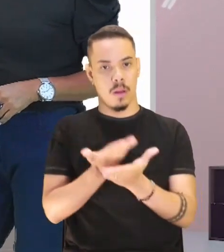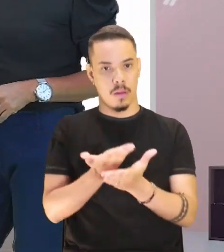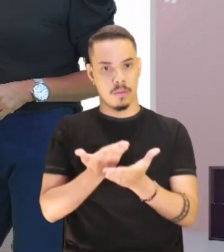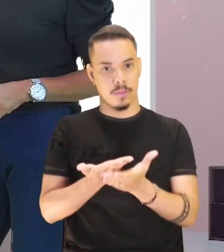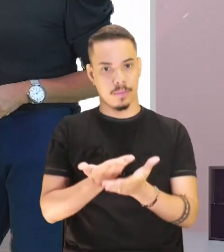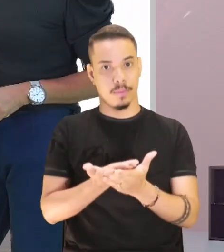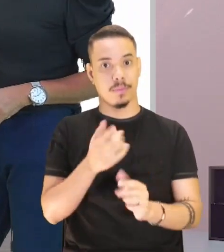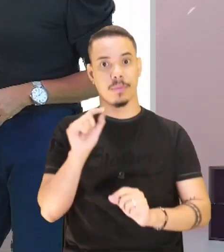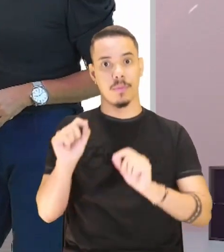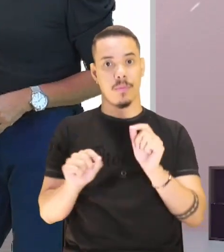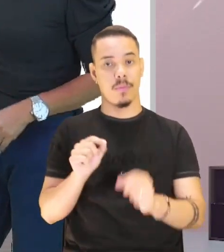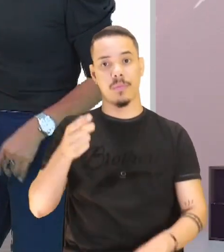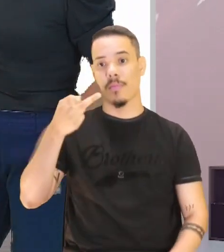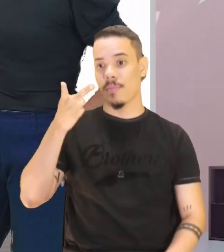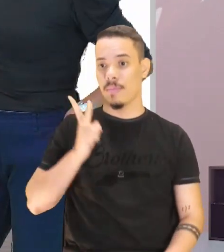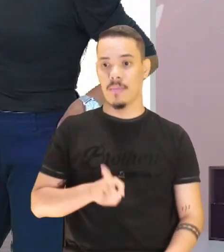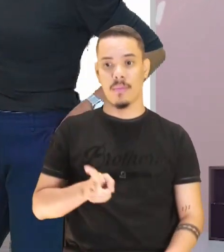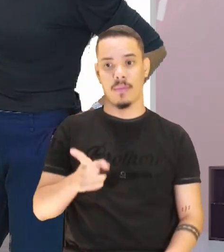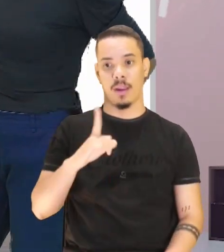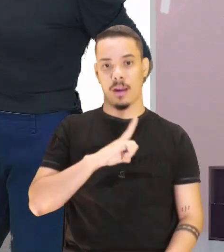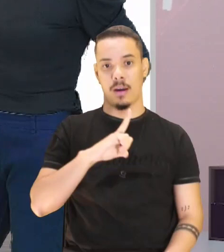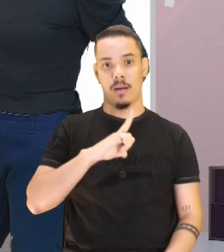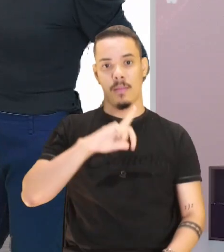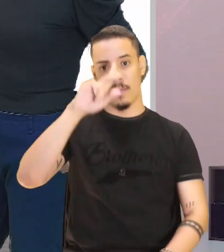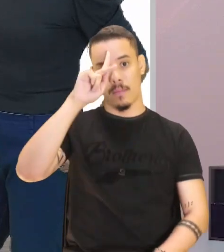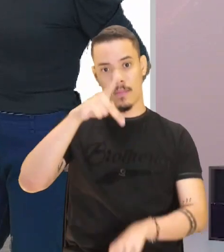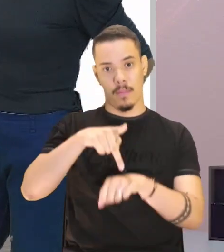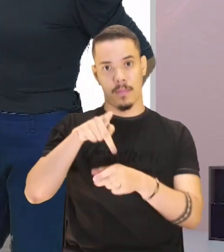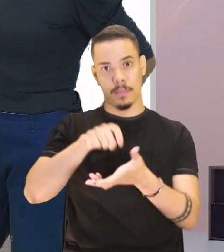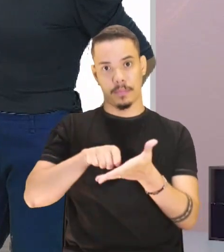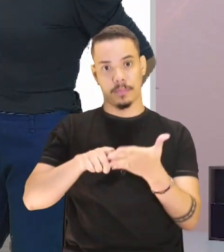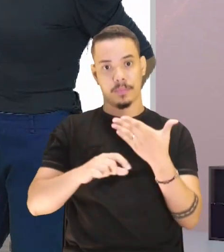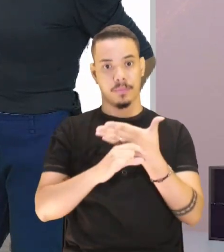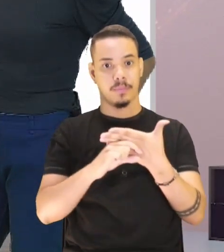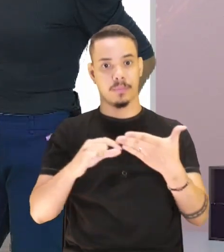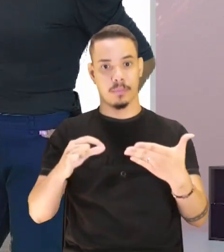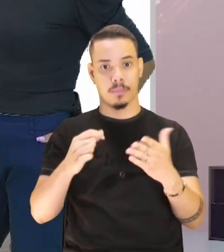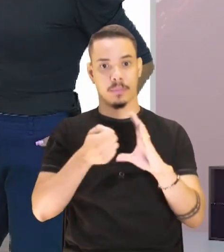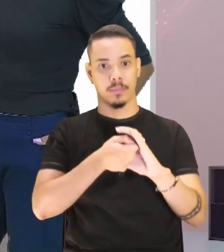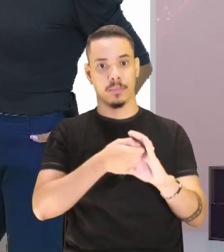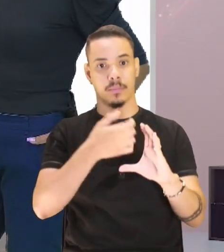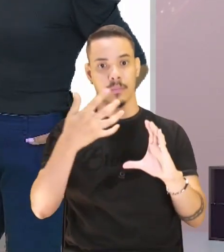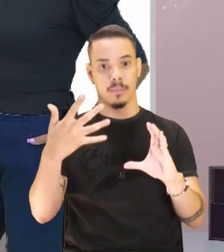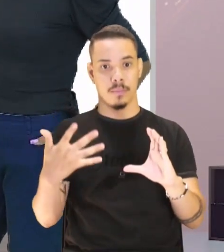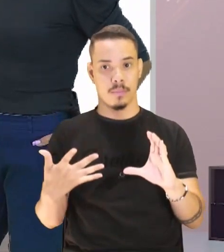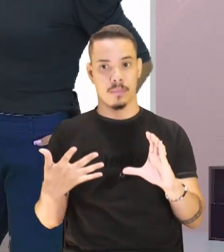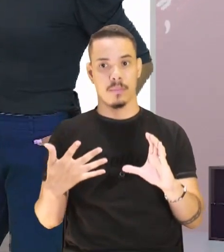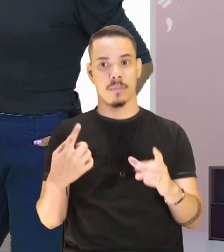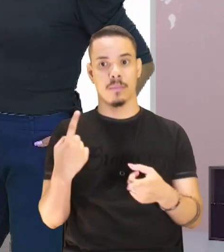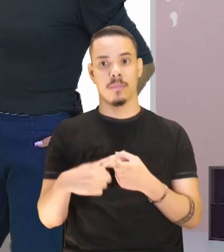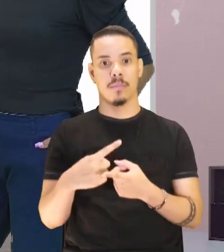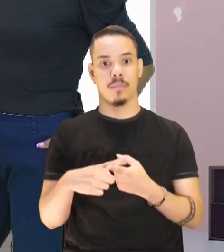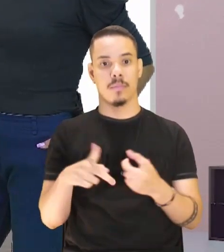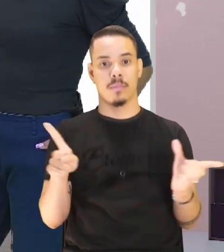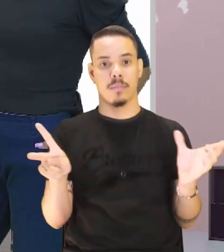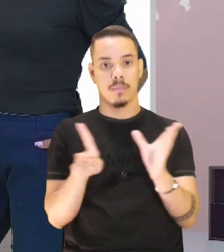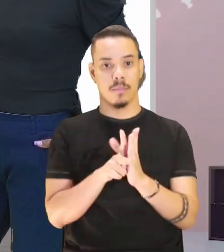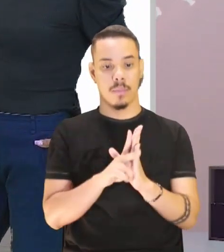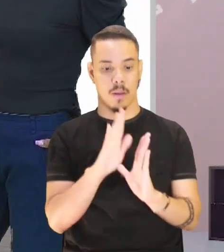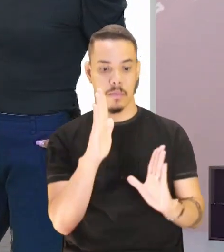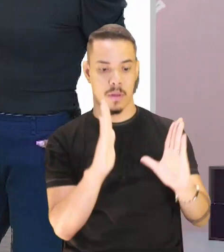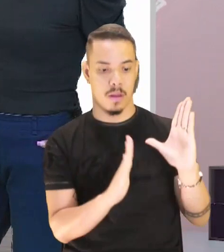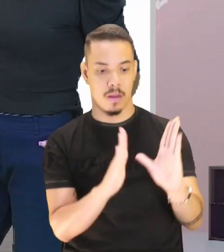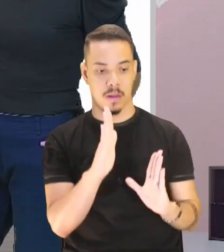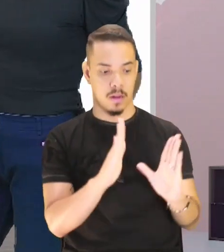sempre haverá autor com alguma característica, porque faz parte daquele período de